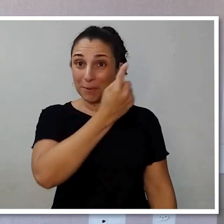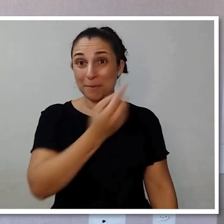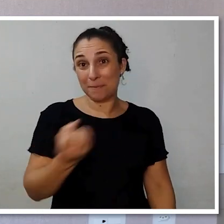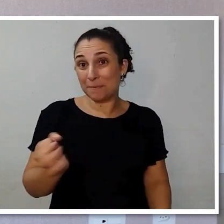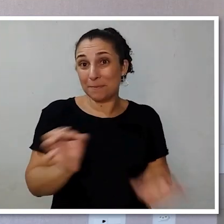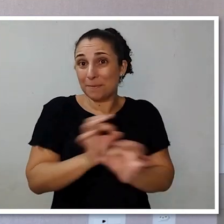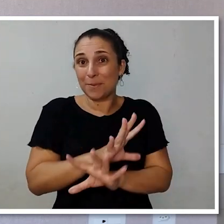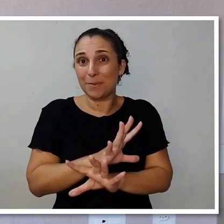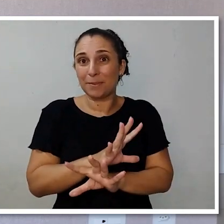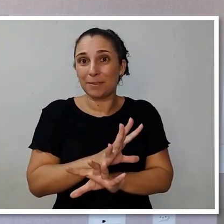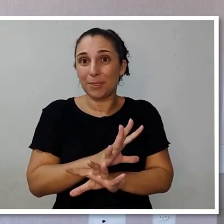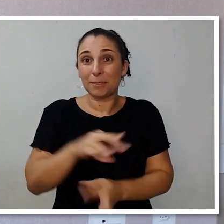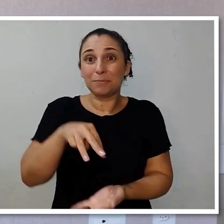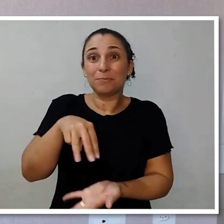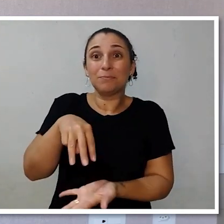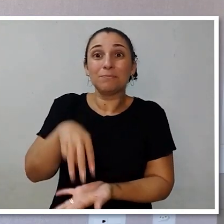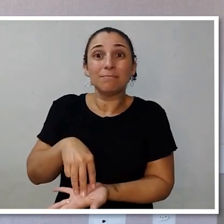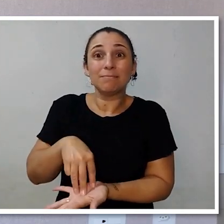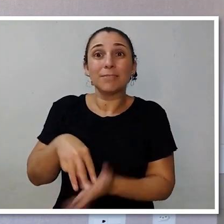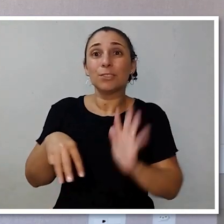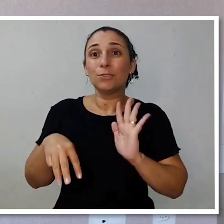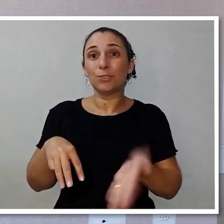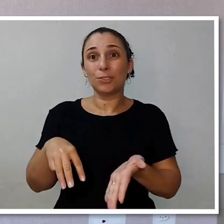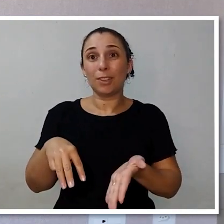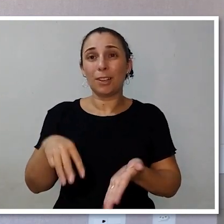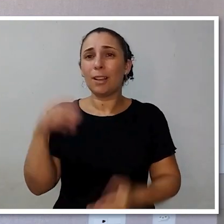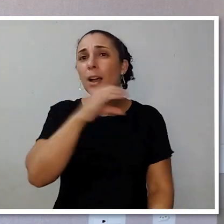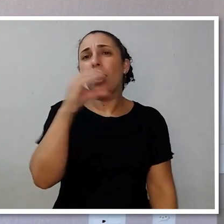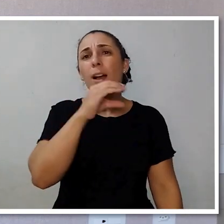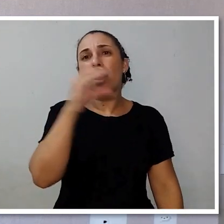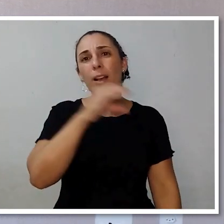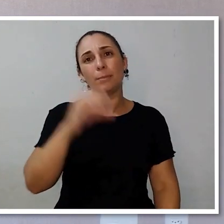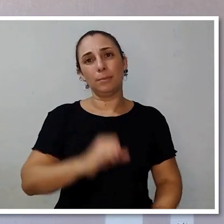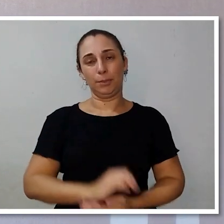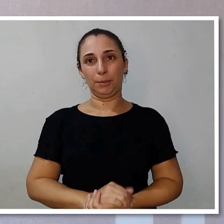Está aqui. Montadinho. Viu como é foi rápido?